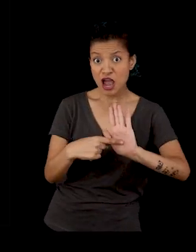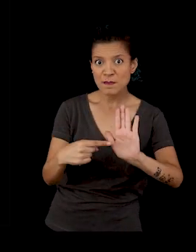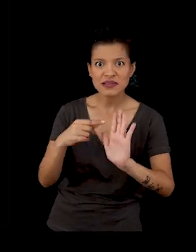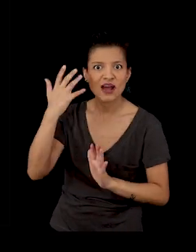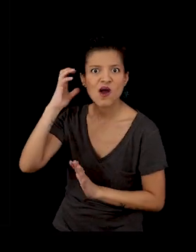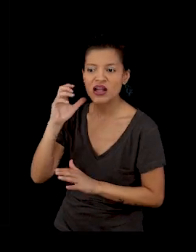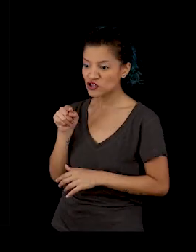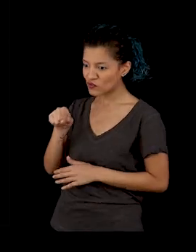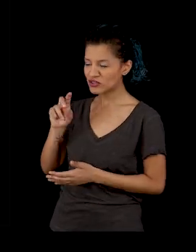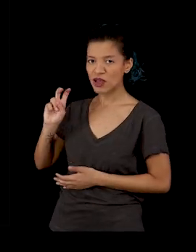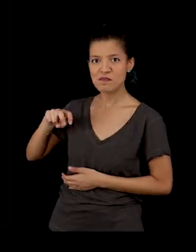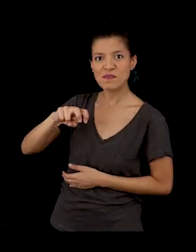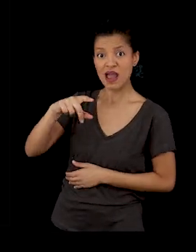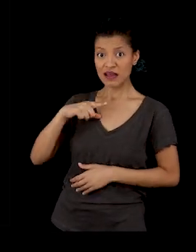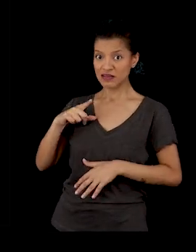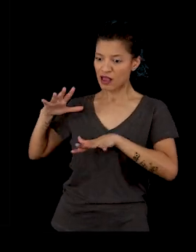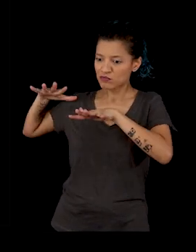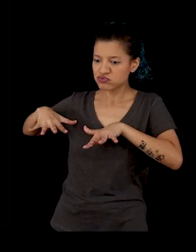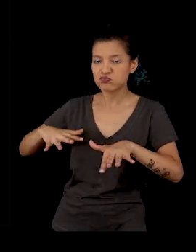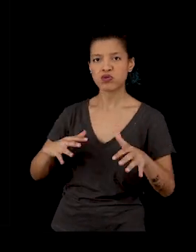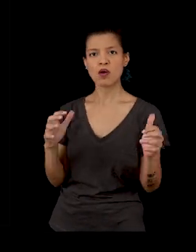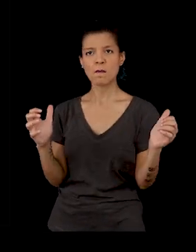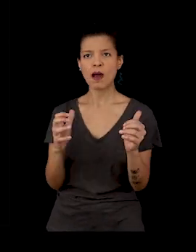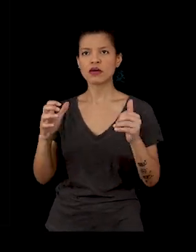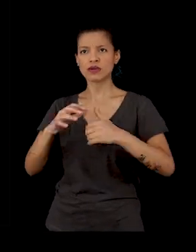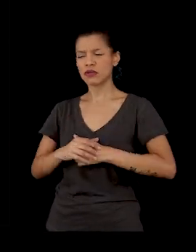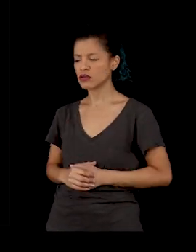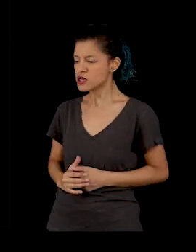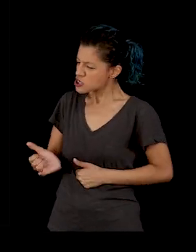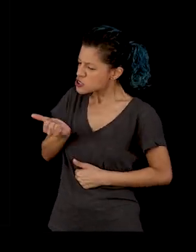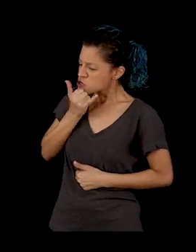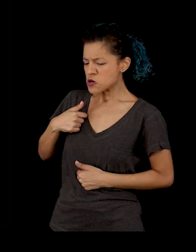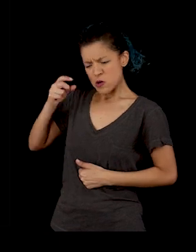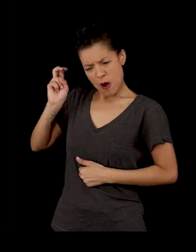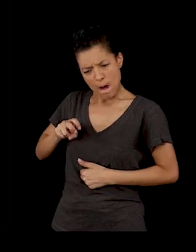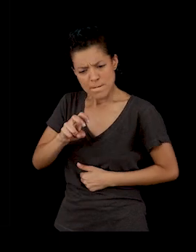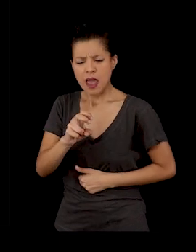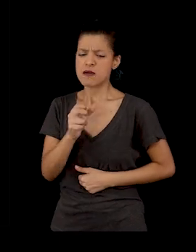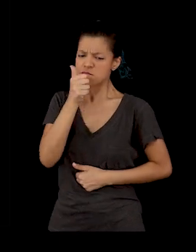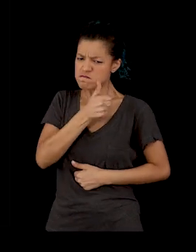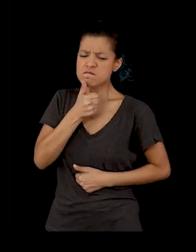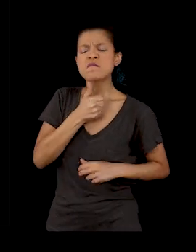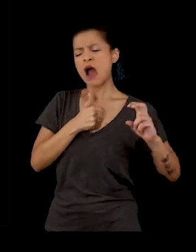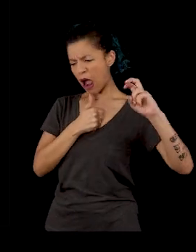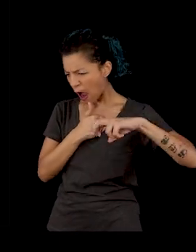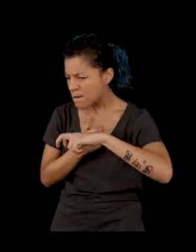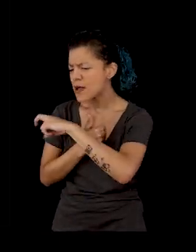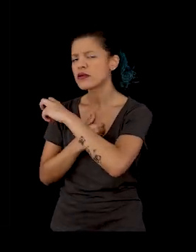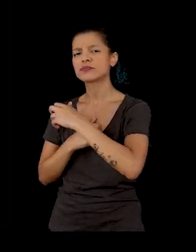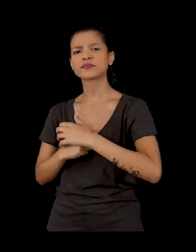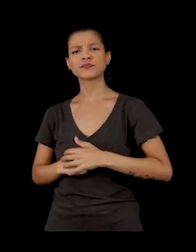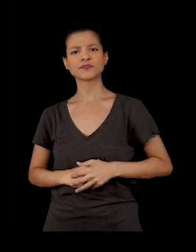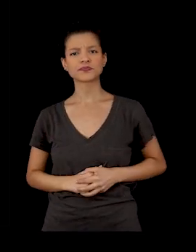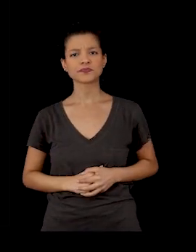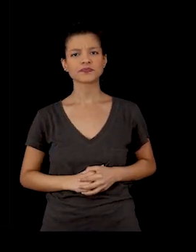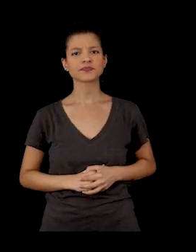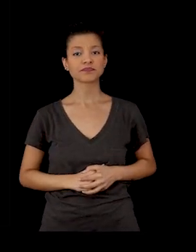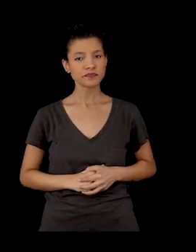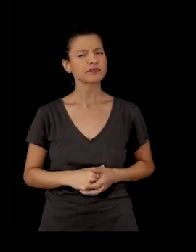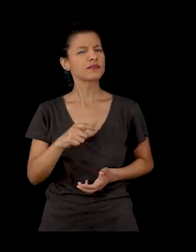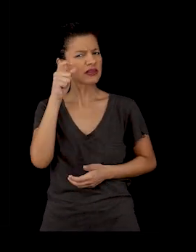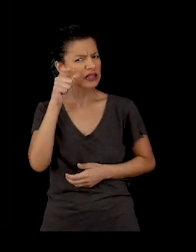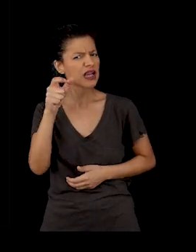apresentações do rádio e sua volta a triunfar com batedores e banda de música. Moço, eu vim a pé e vou voltar a pé. É muito